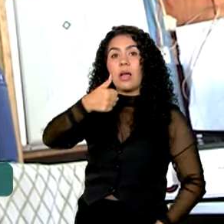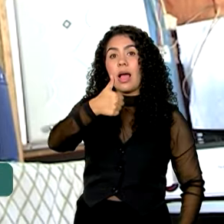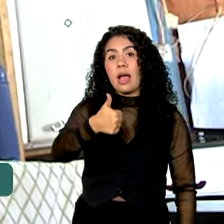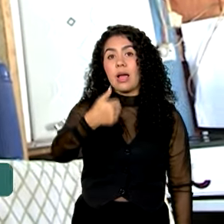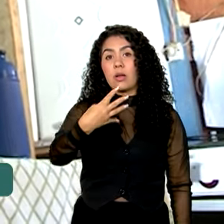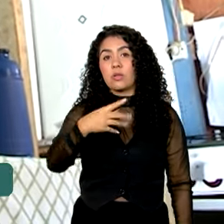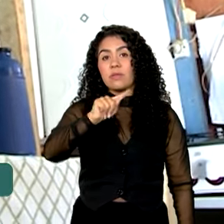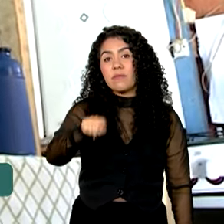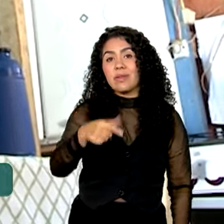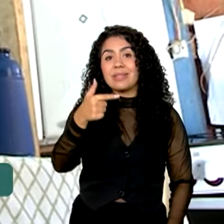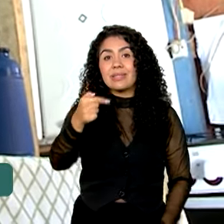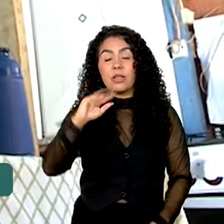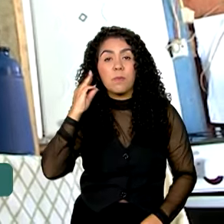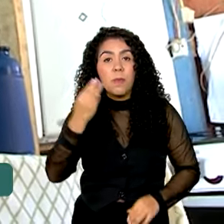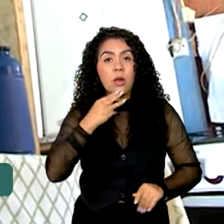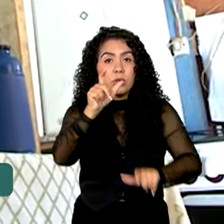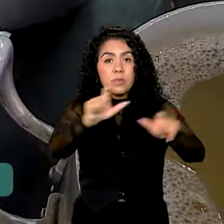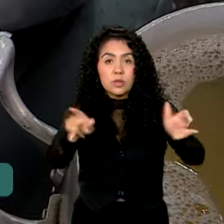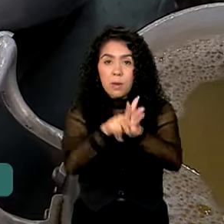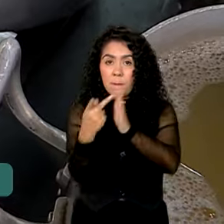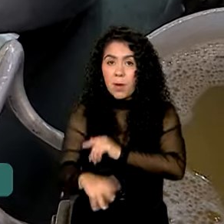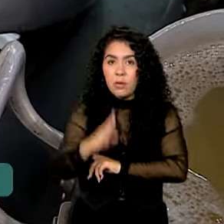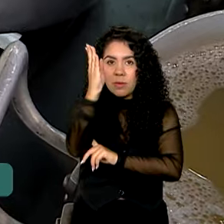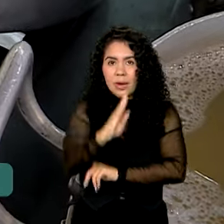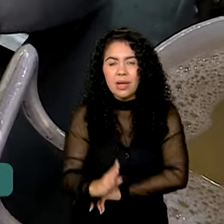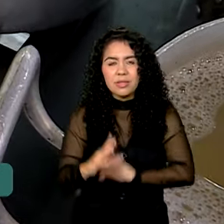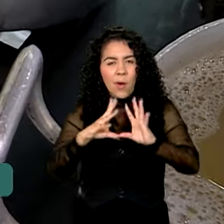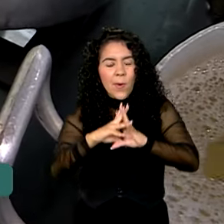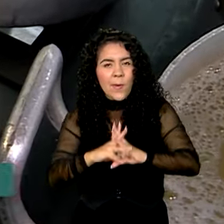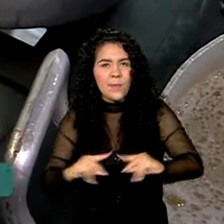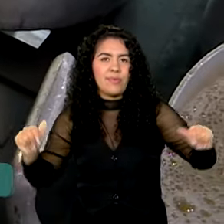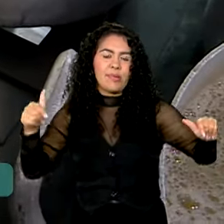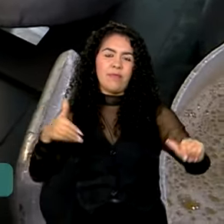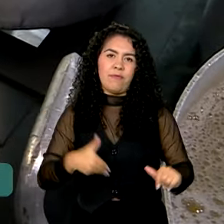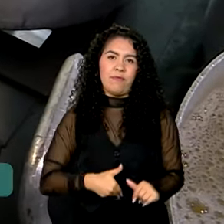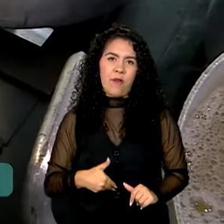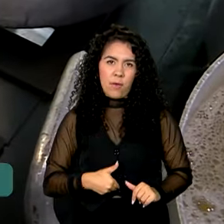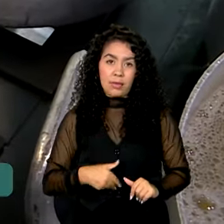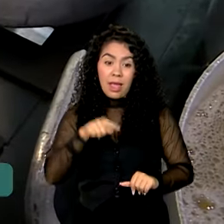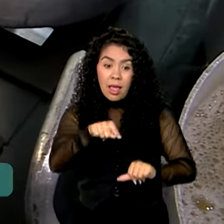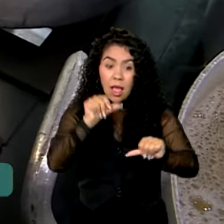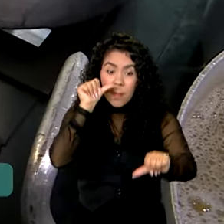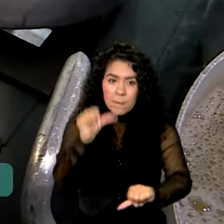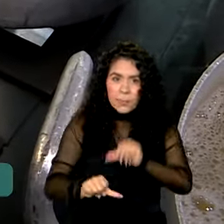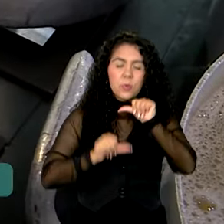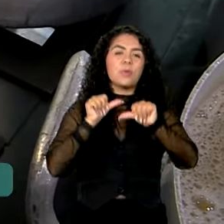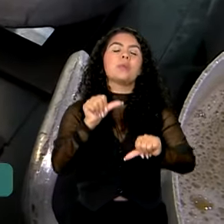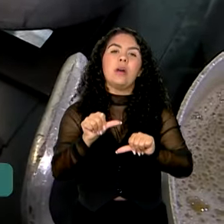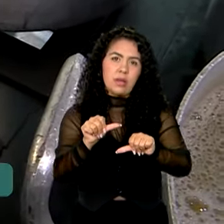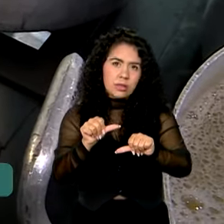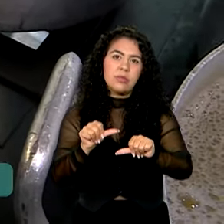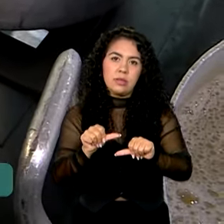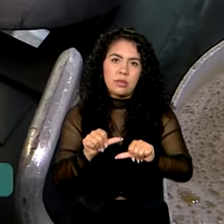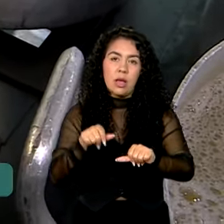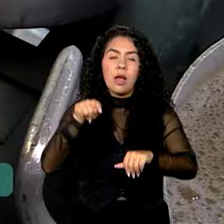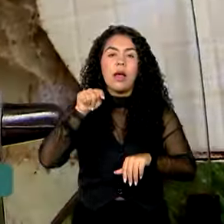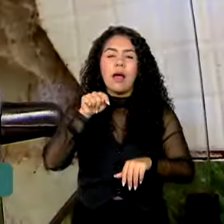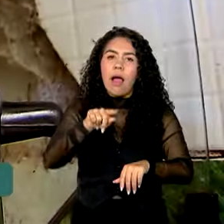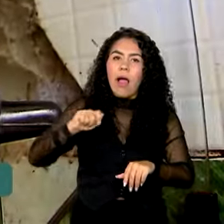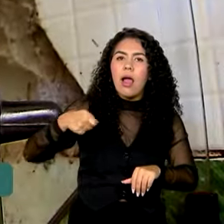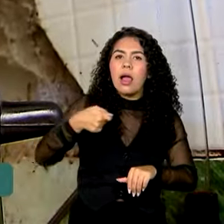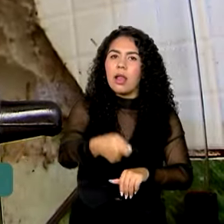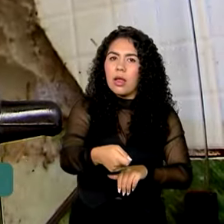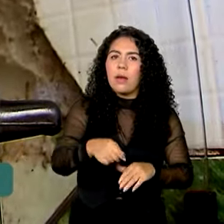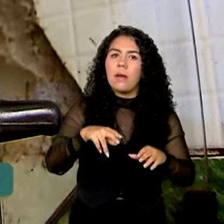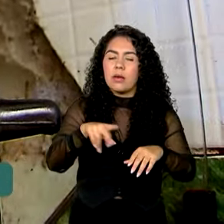brasileiros deixaram de passar fome. Essa mudança no mapa da fome, segundo o Ministério do Desenvolvimento